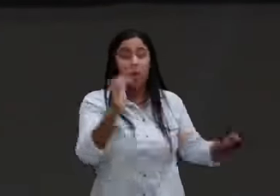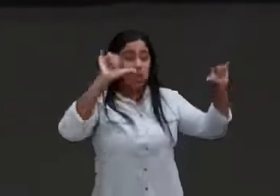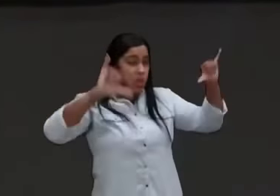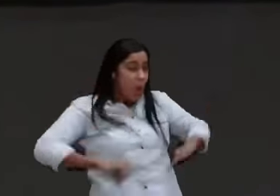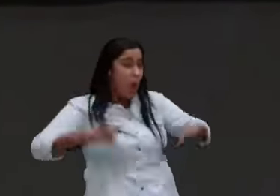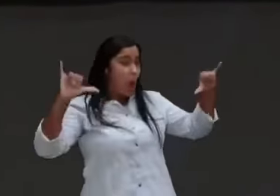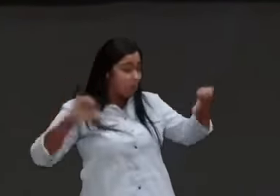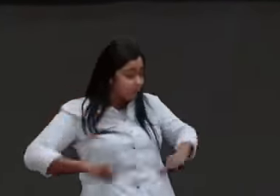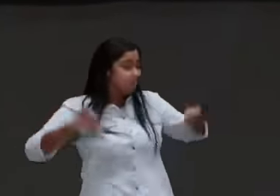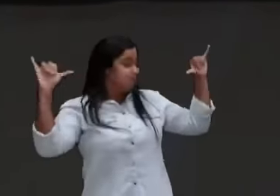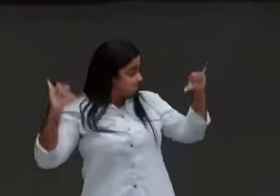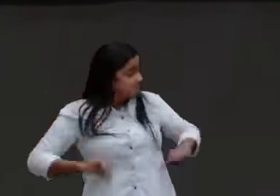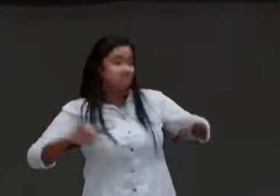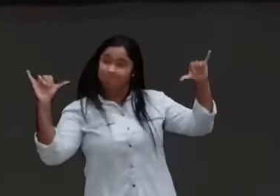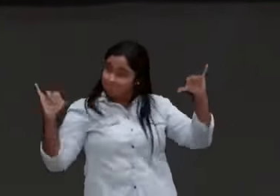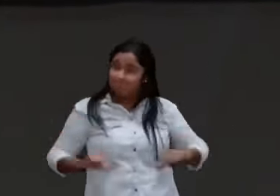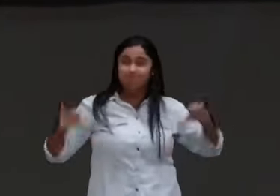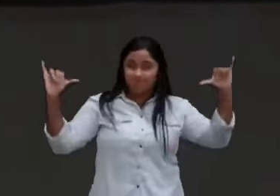e o Paulo dizia,